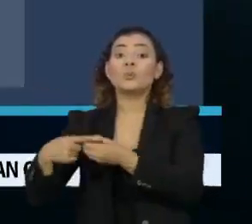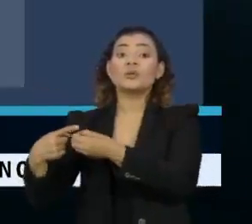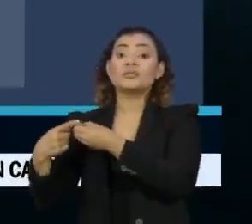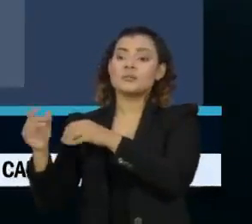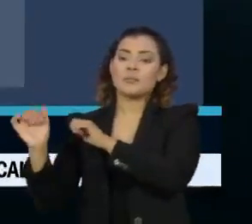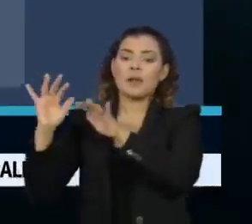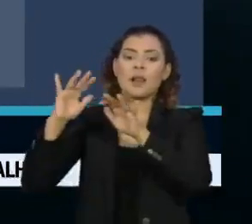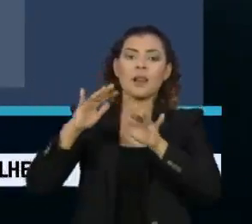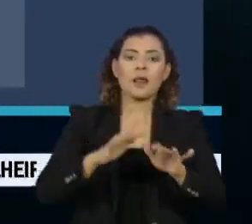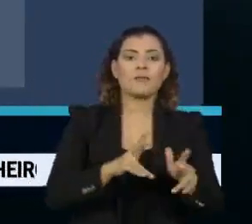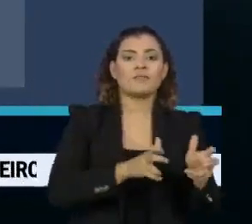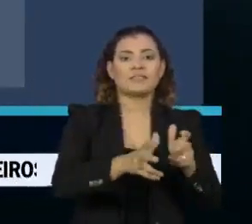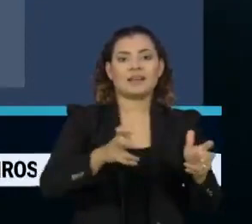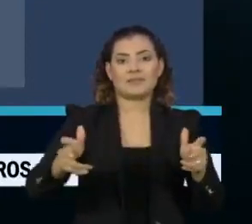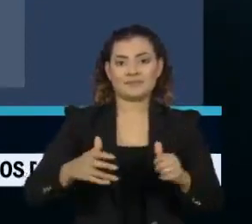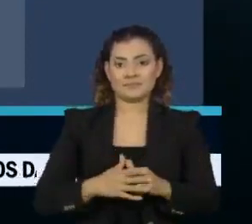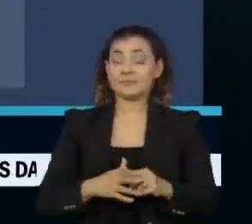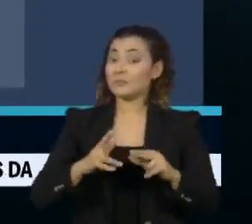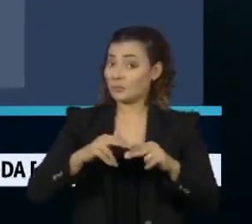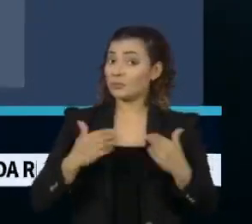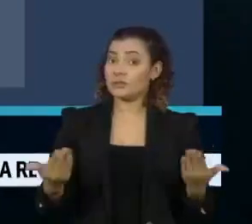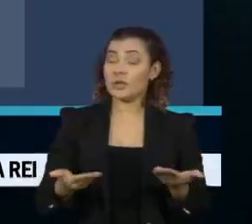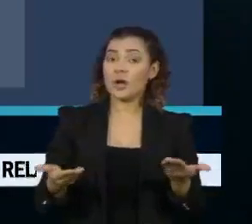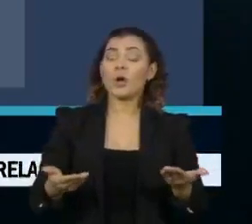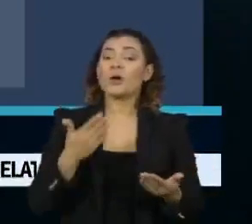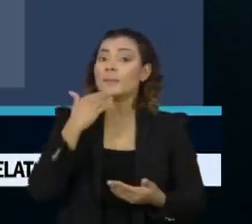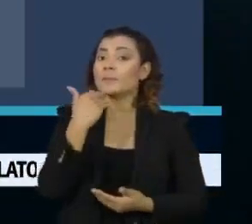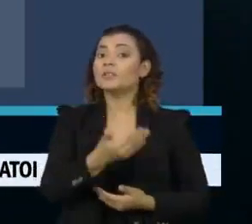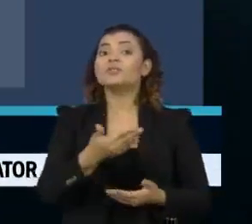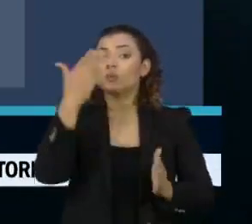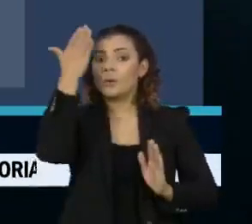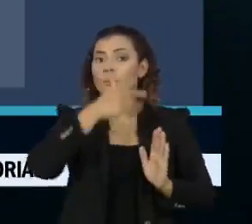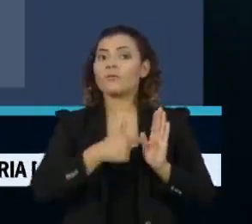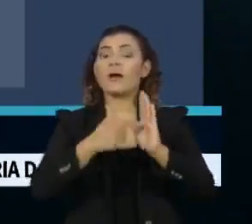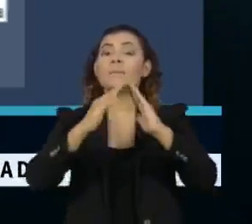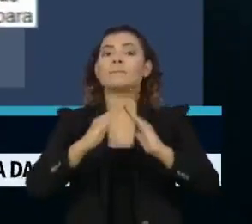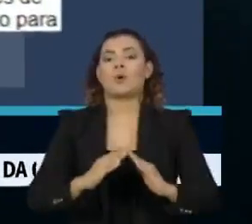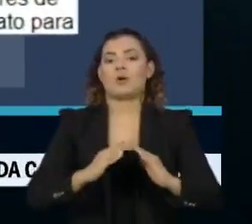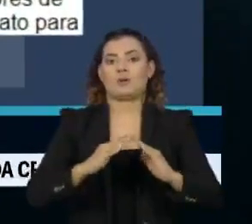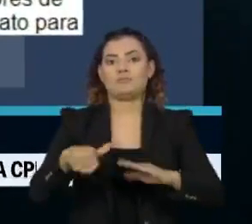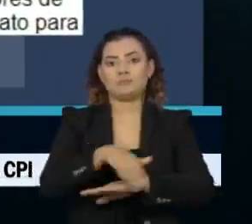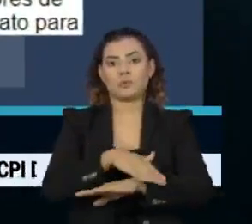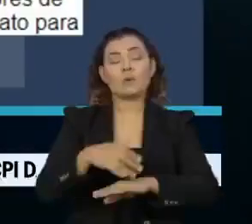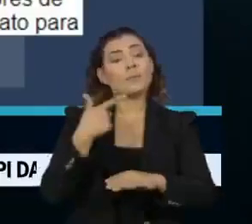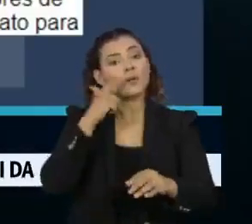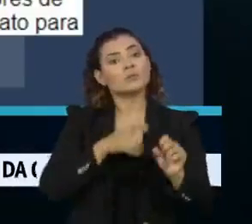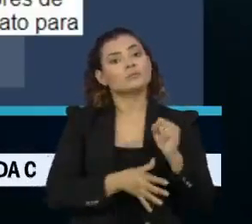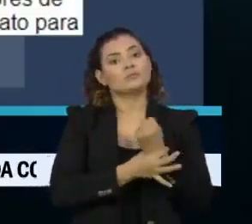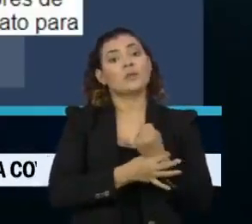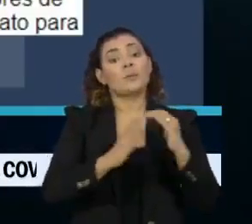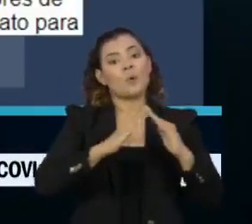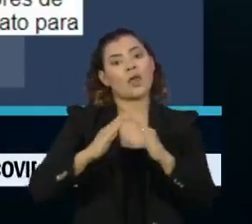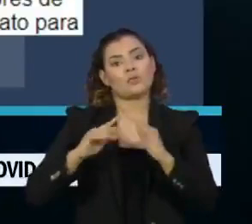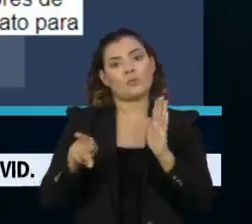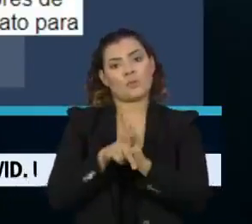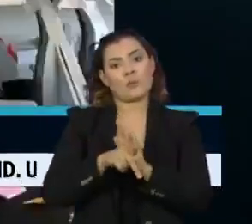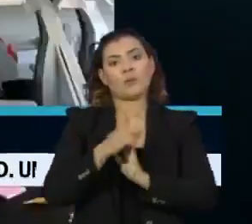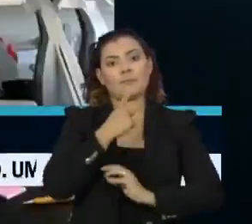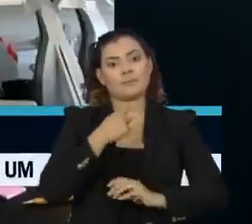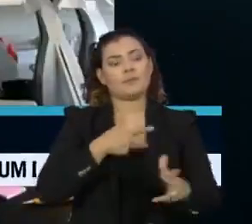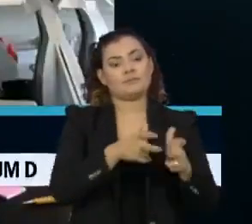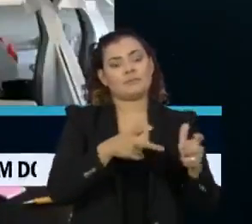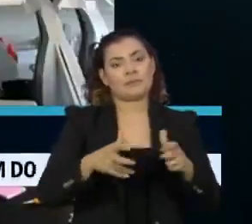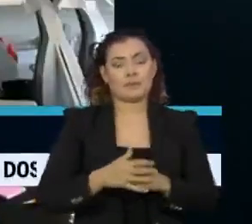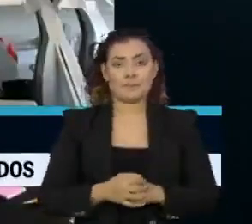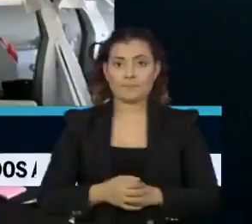municípios para se vacinarem. Por isso, agora é solicitado o comprovante de residência para garantir a vacinação dos moradores de Campinas.